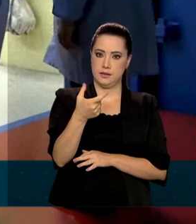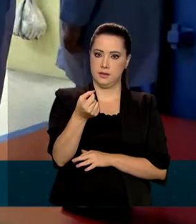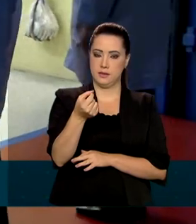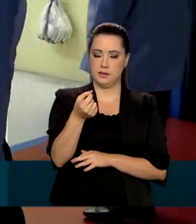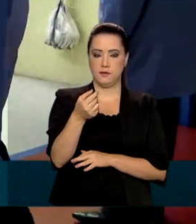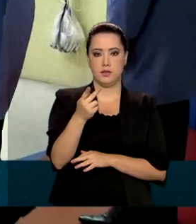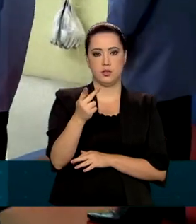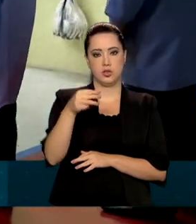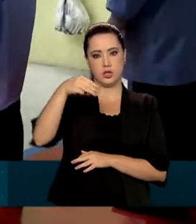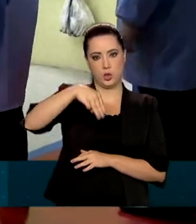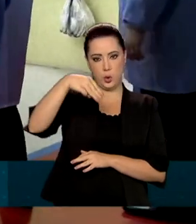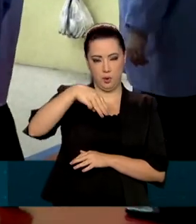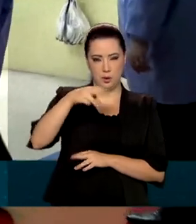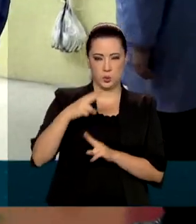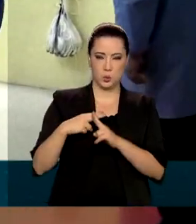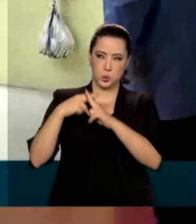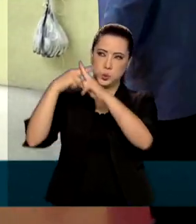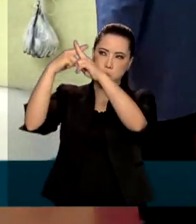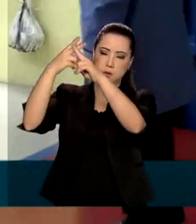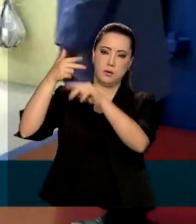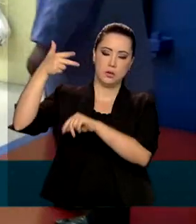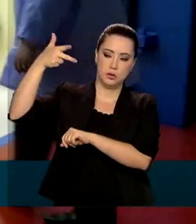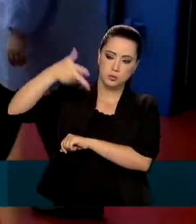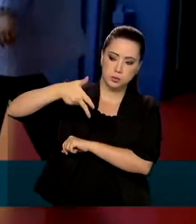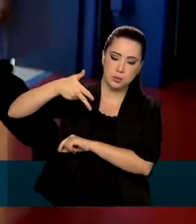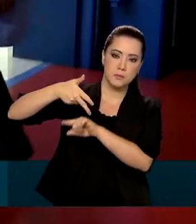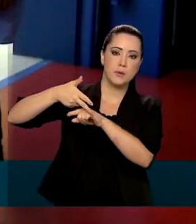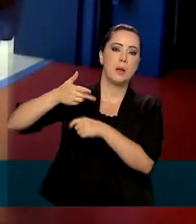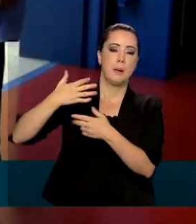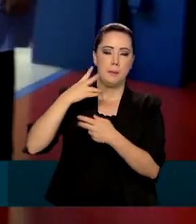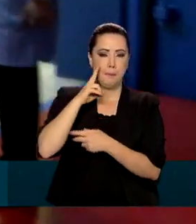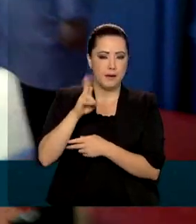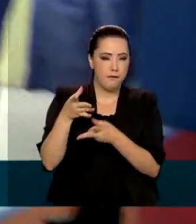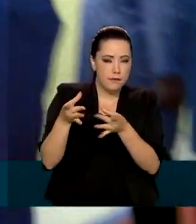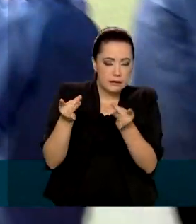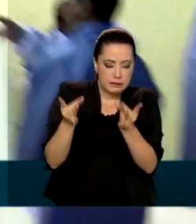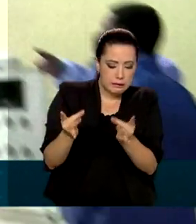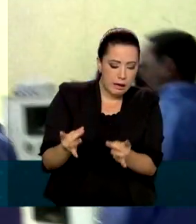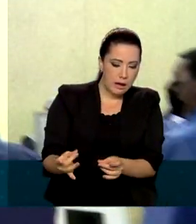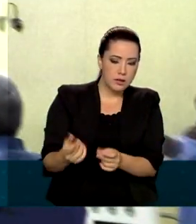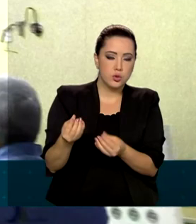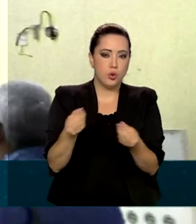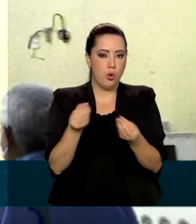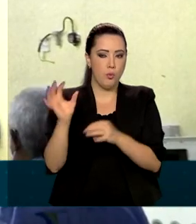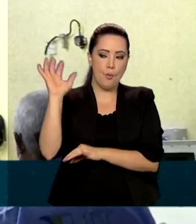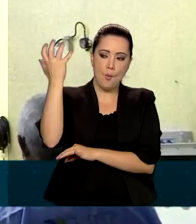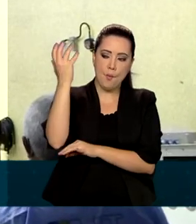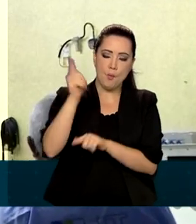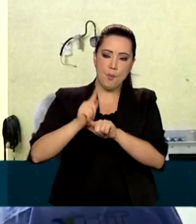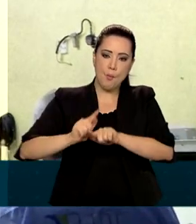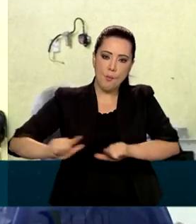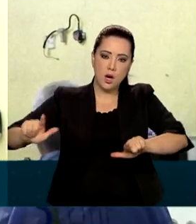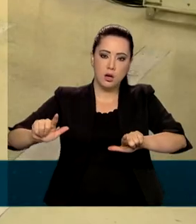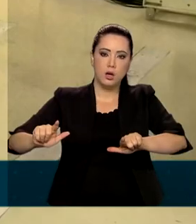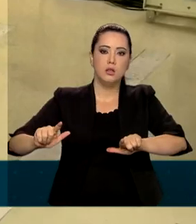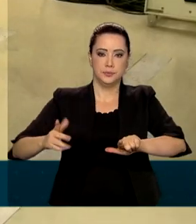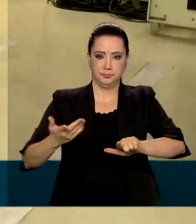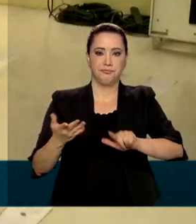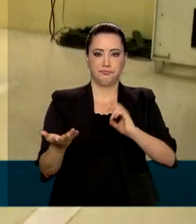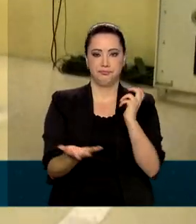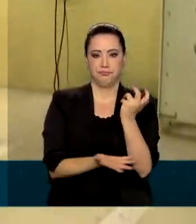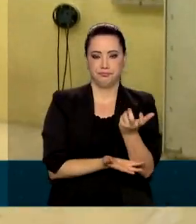e terá tecnologia de ponta para monitorar o desmatamento, com dados mais precisos. O